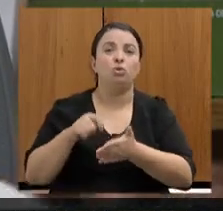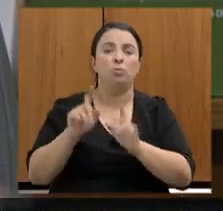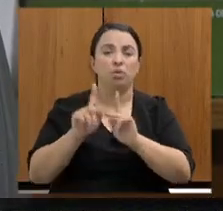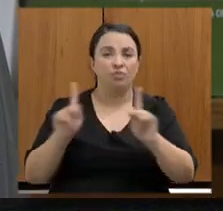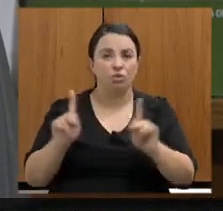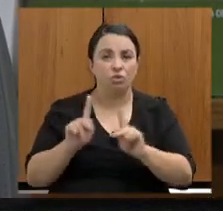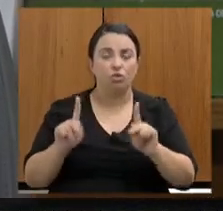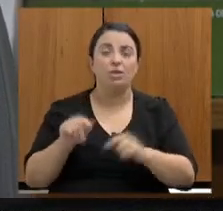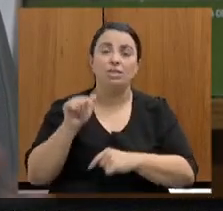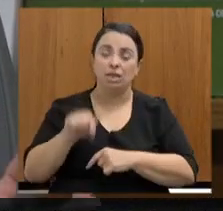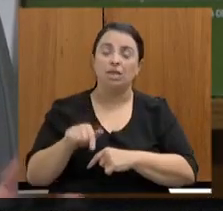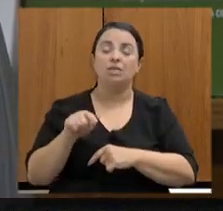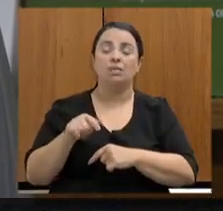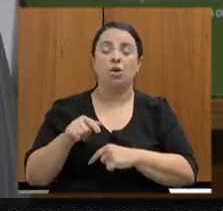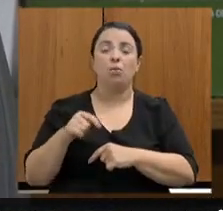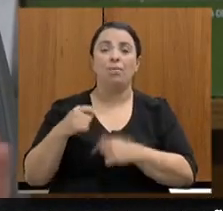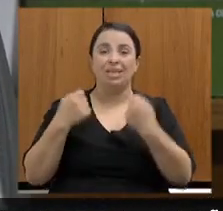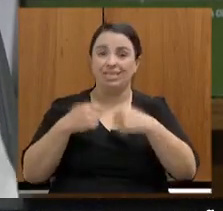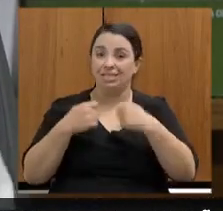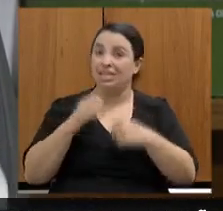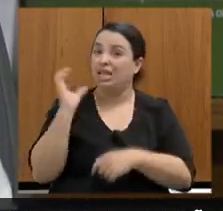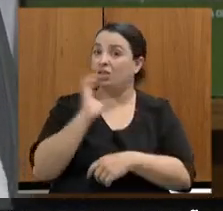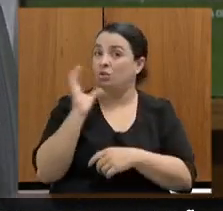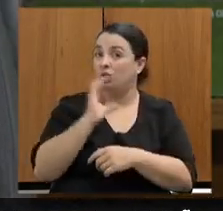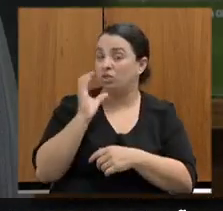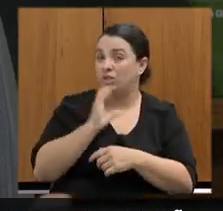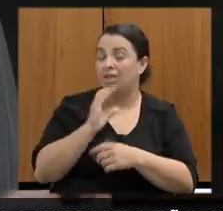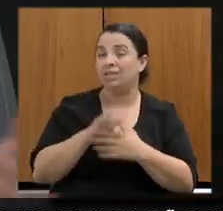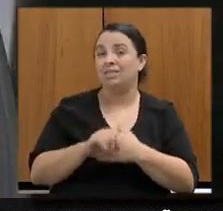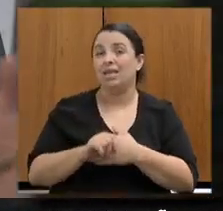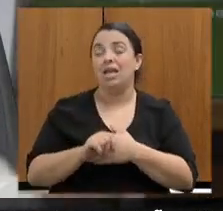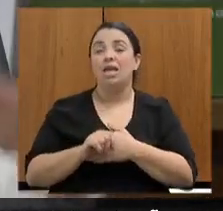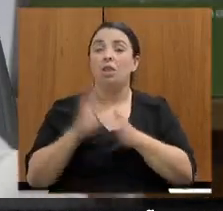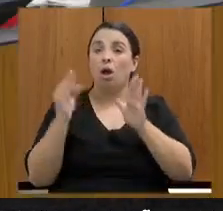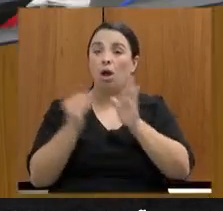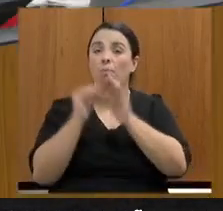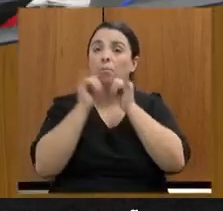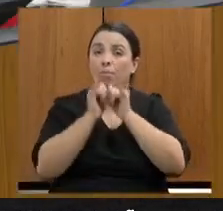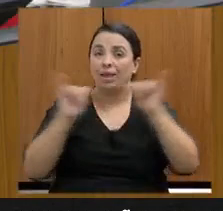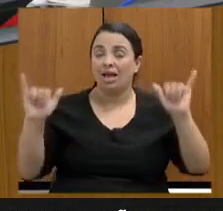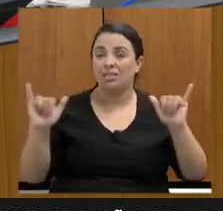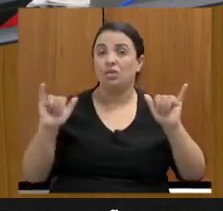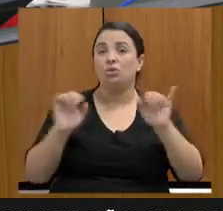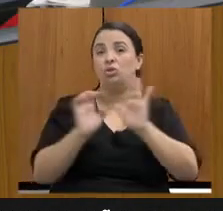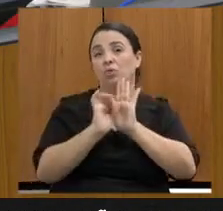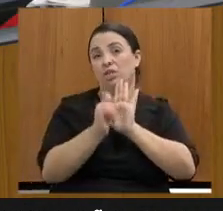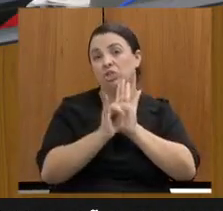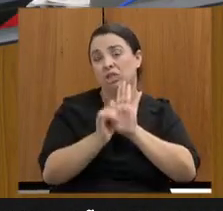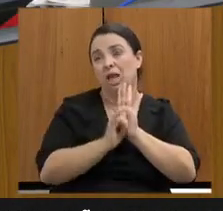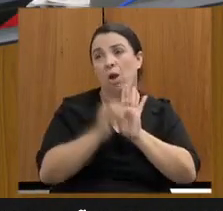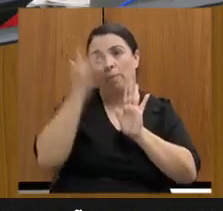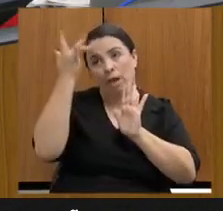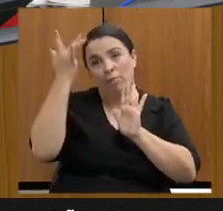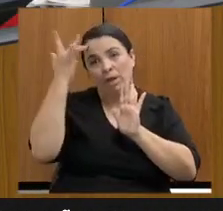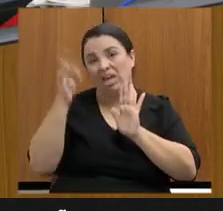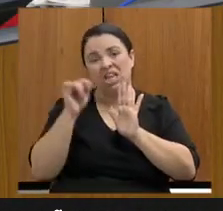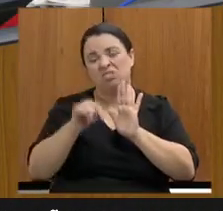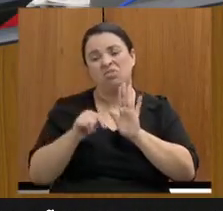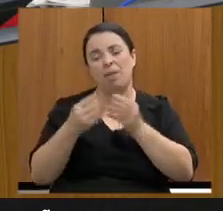isso é uma necessidade nossa imediata, e não vai... A publicação de um edital depois de amanhã não vai ferir isso,